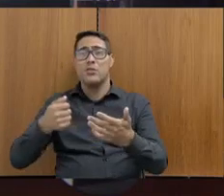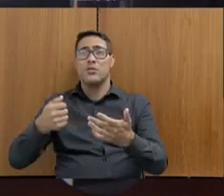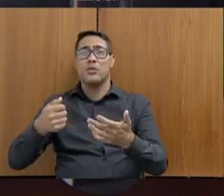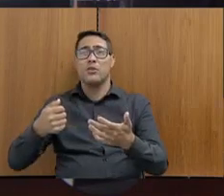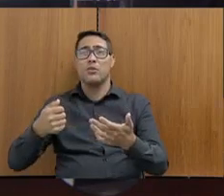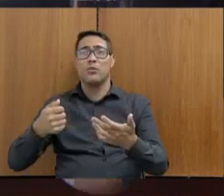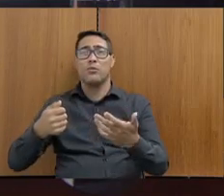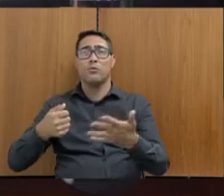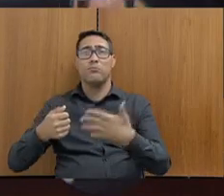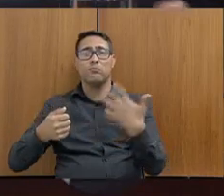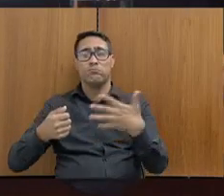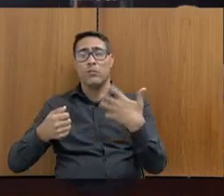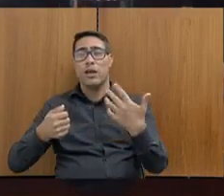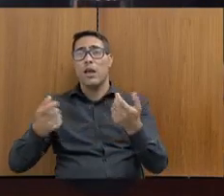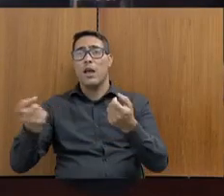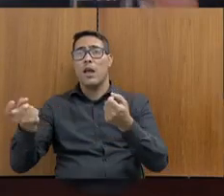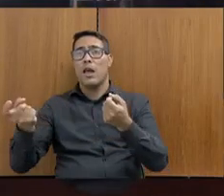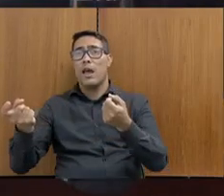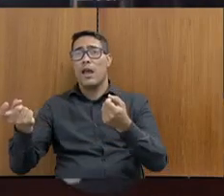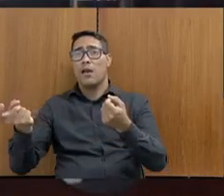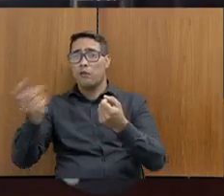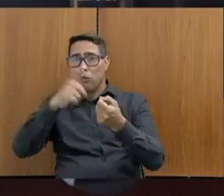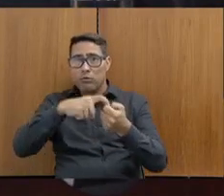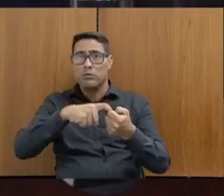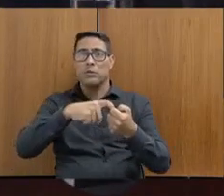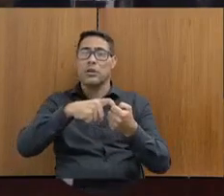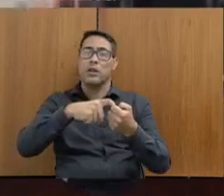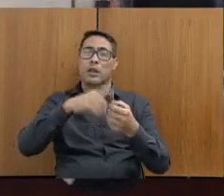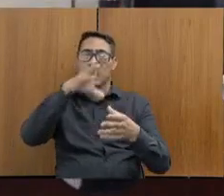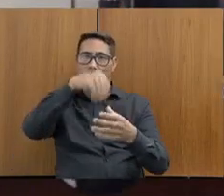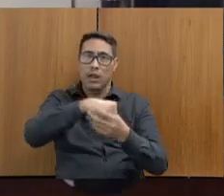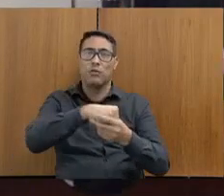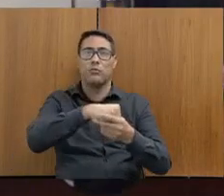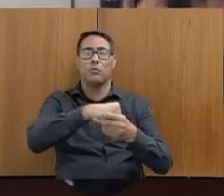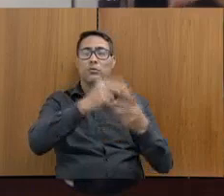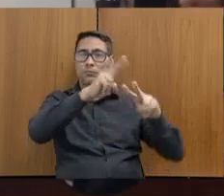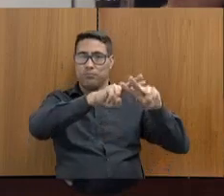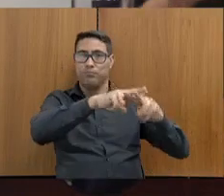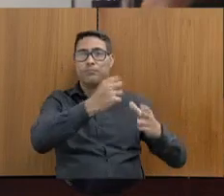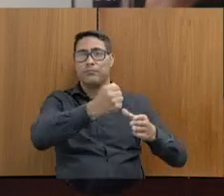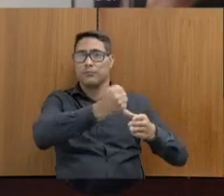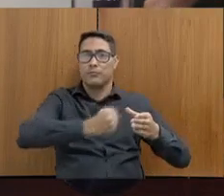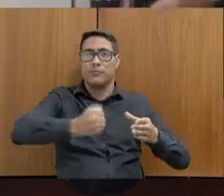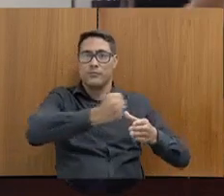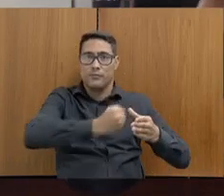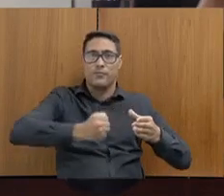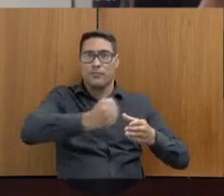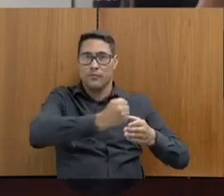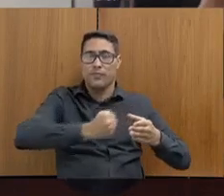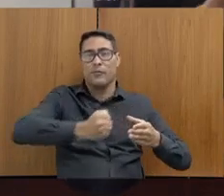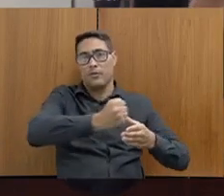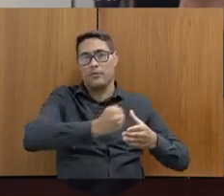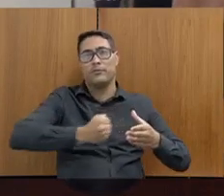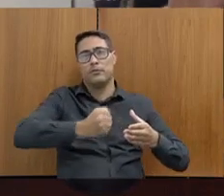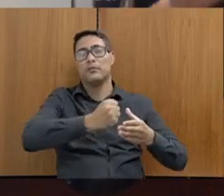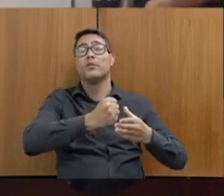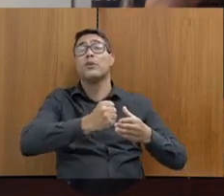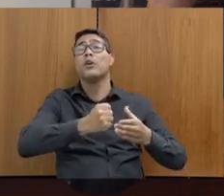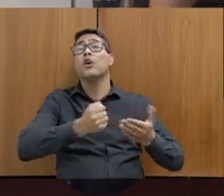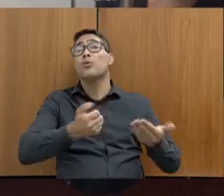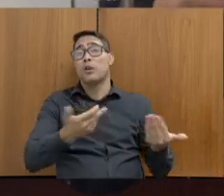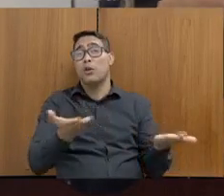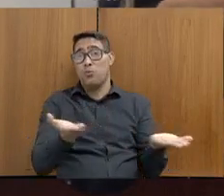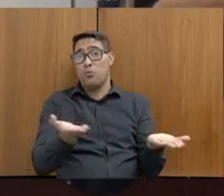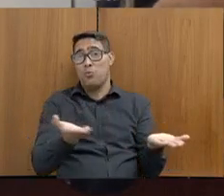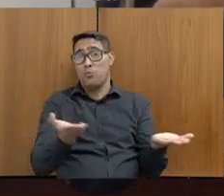dos presídios, as cozinhas. É importante, Porque, infelizmente, o que